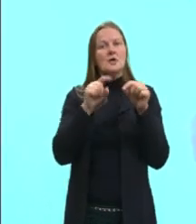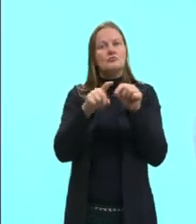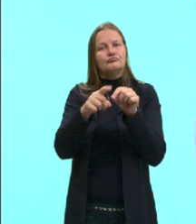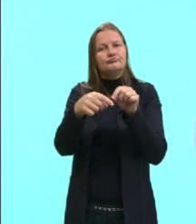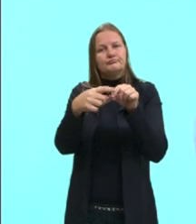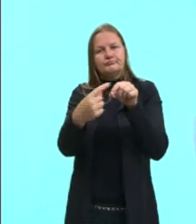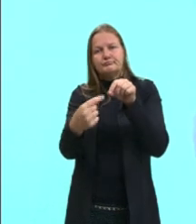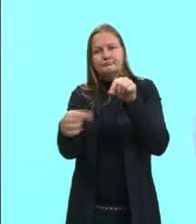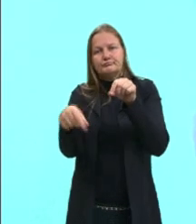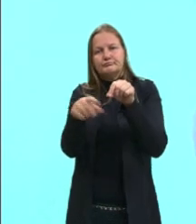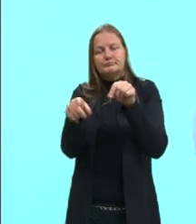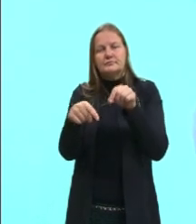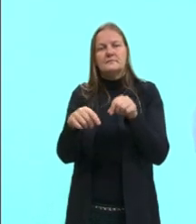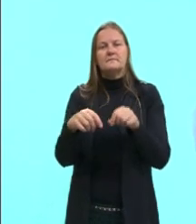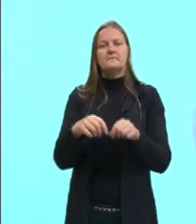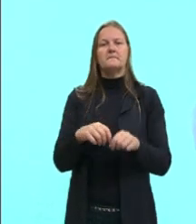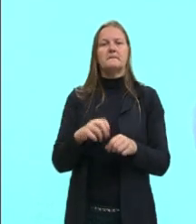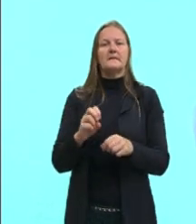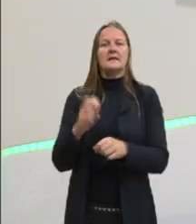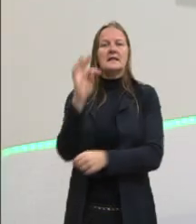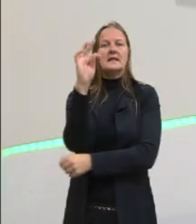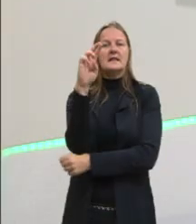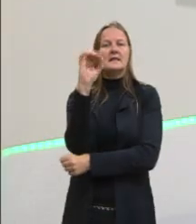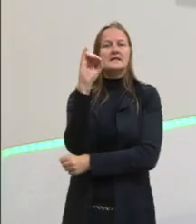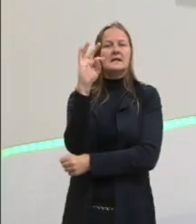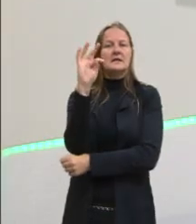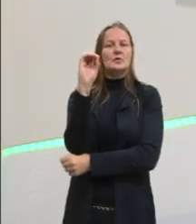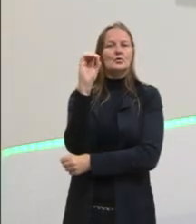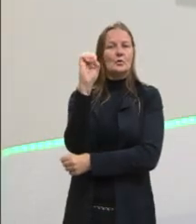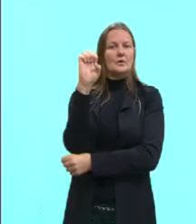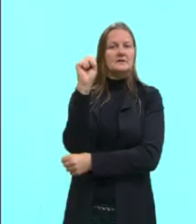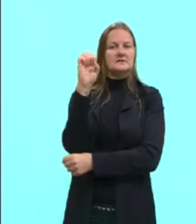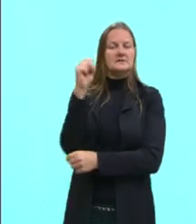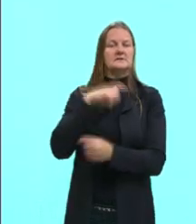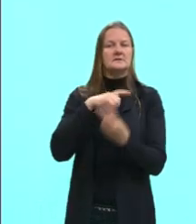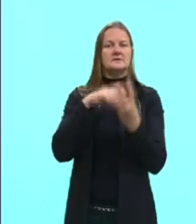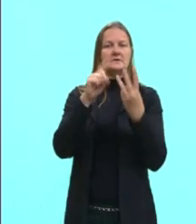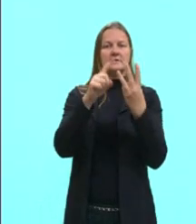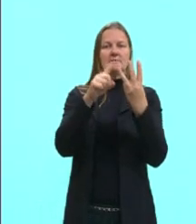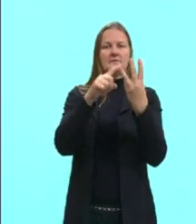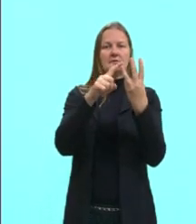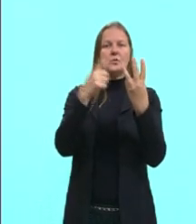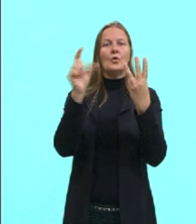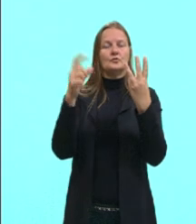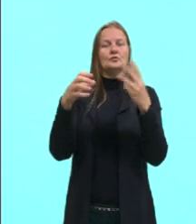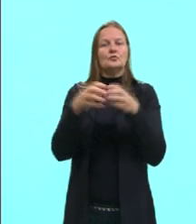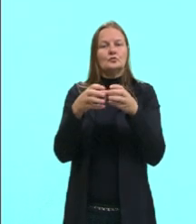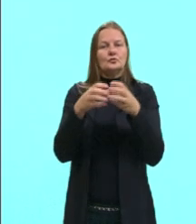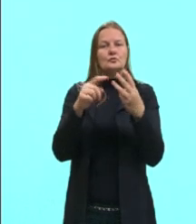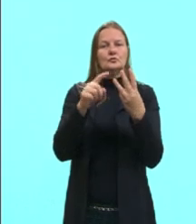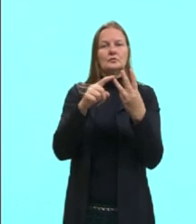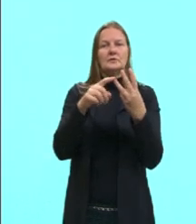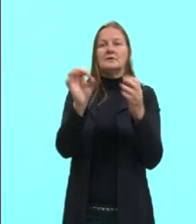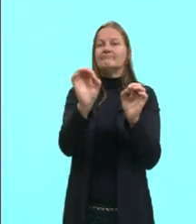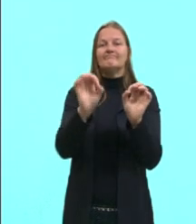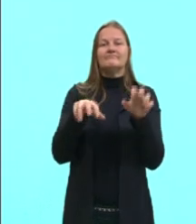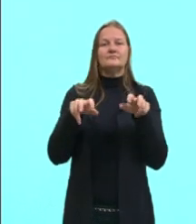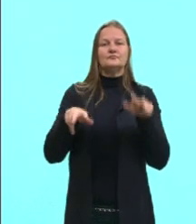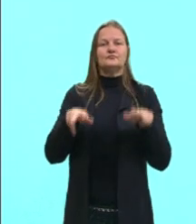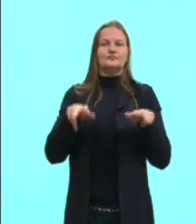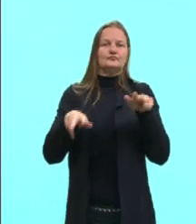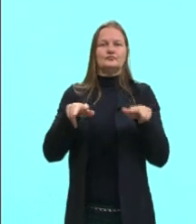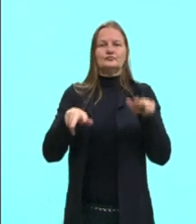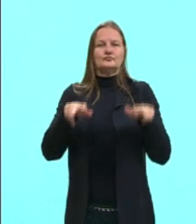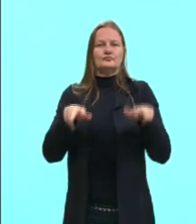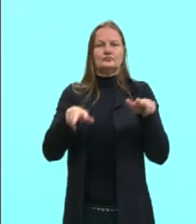são, por exemplo, as salamandras e tritões. E tem o grupo ápoda, que não tem perninhas. Certo?